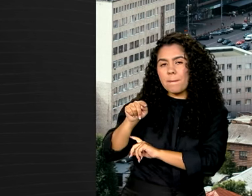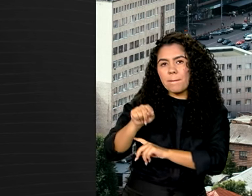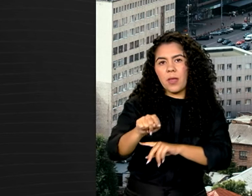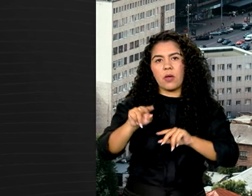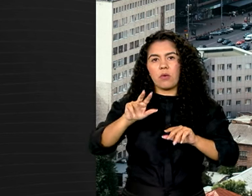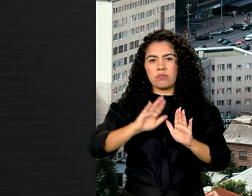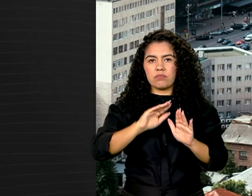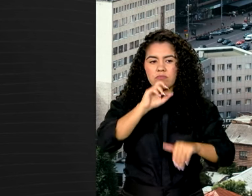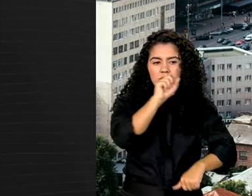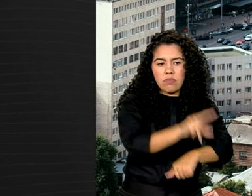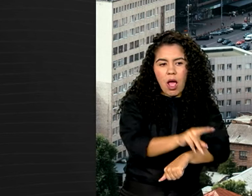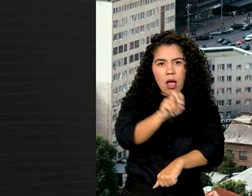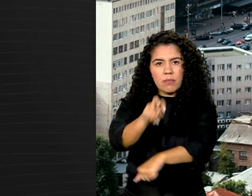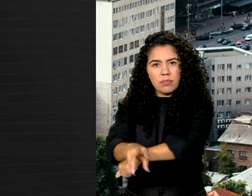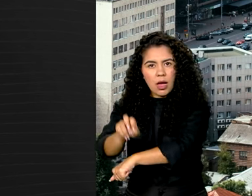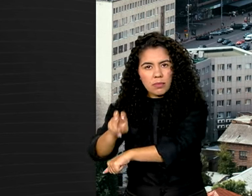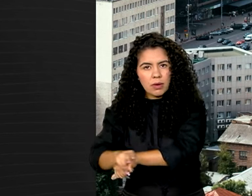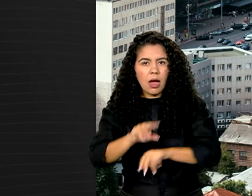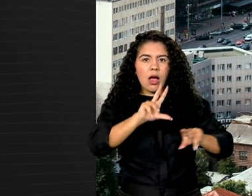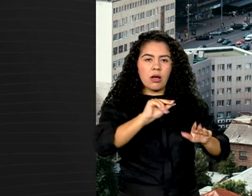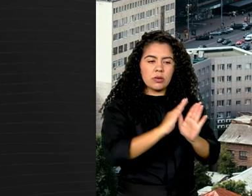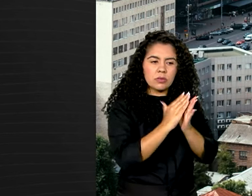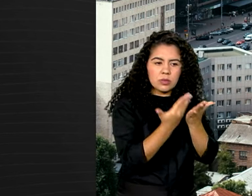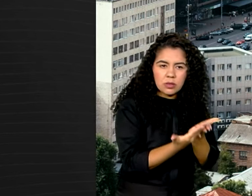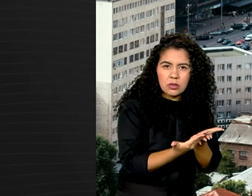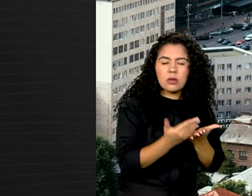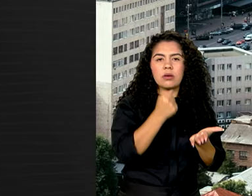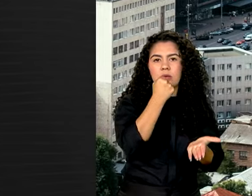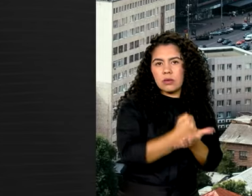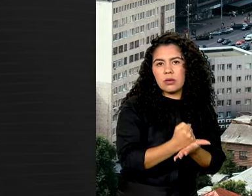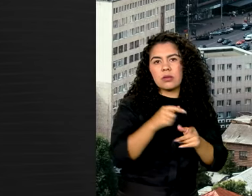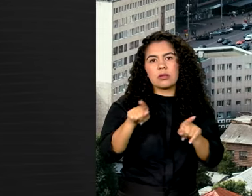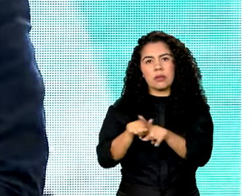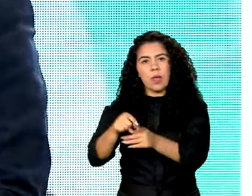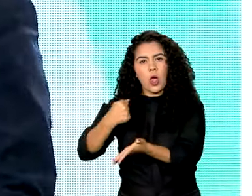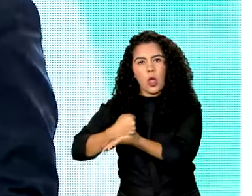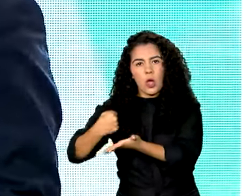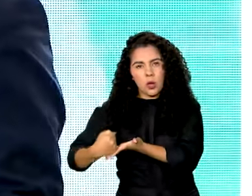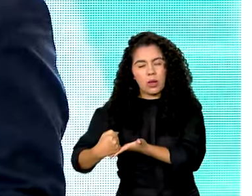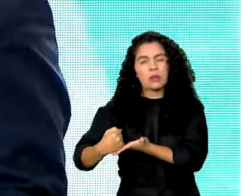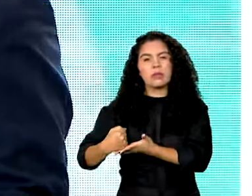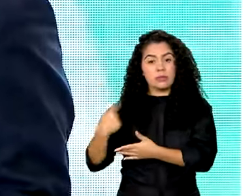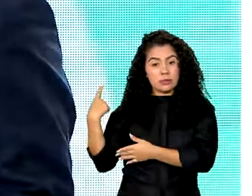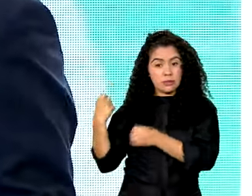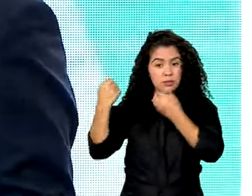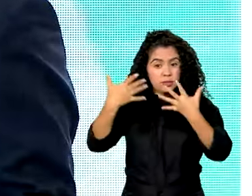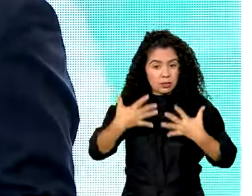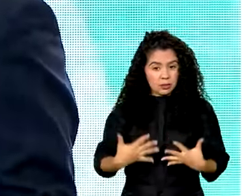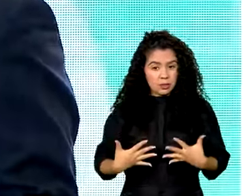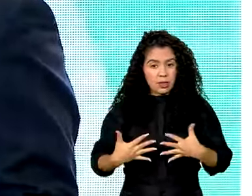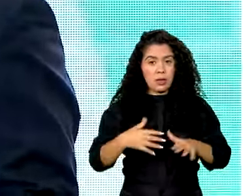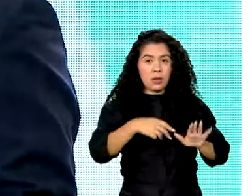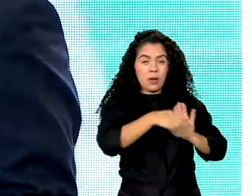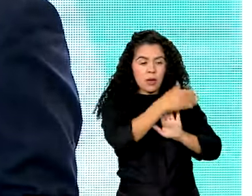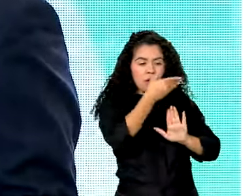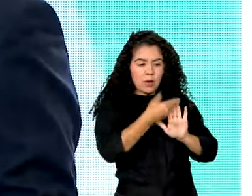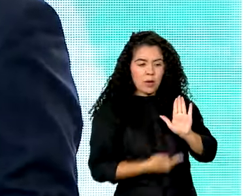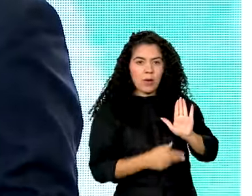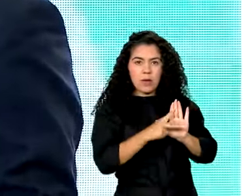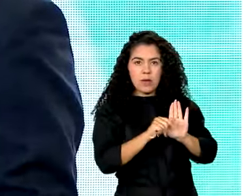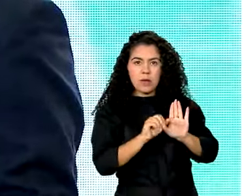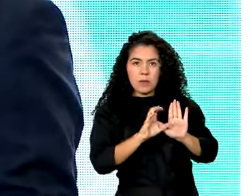de formas direta e indireta nos próximos anos. O PAC vai tirar as